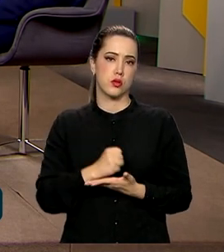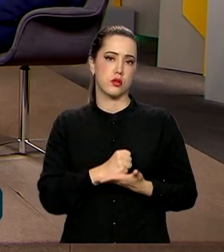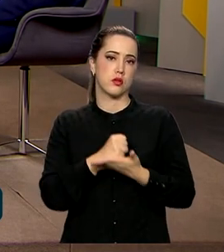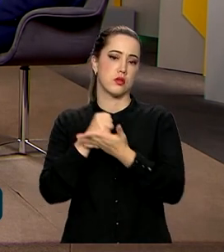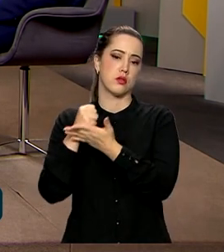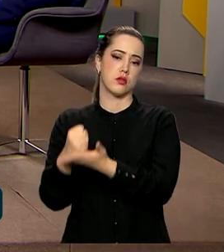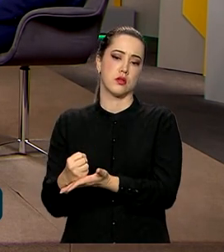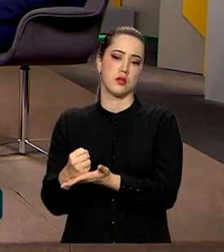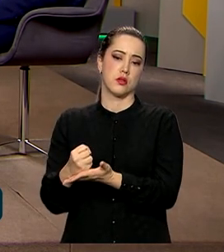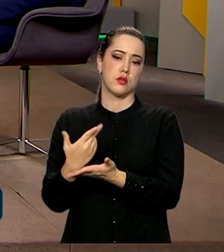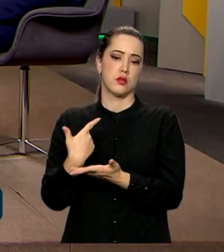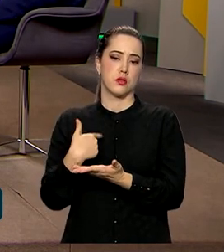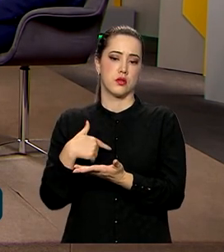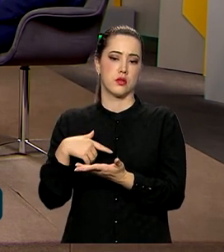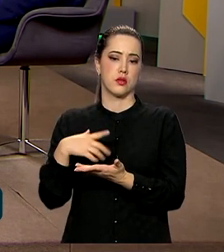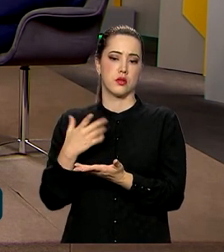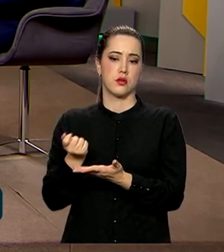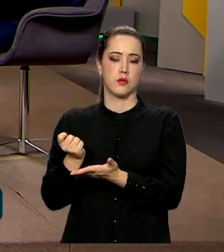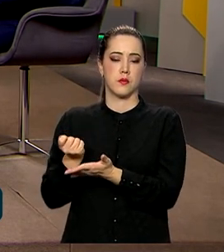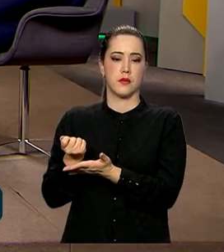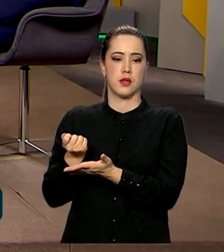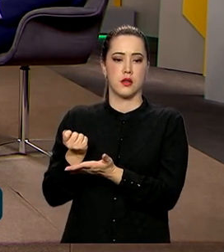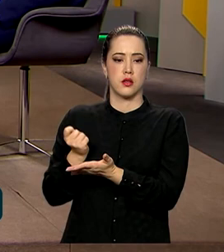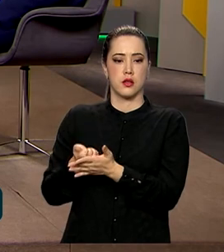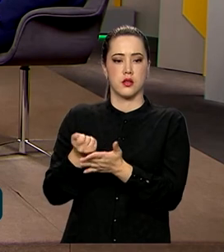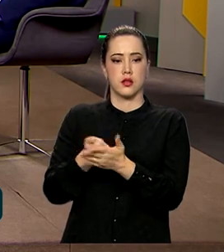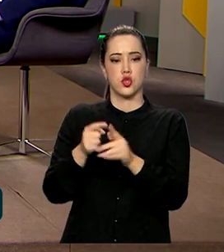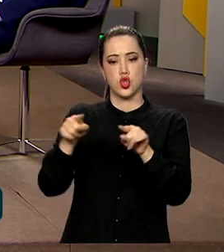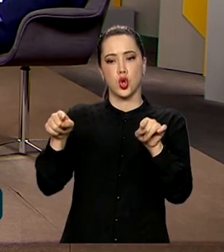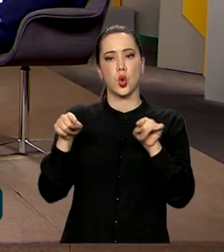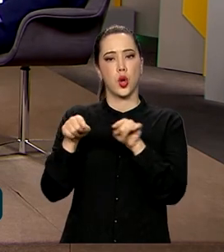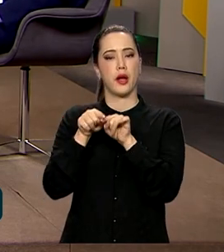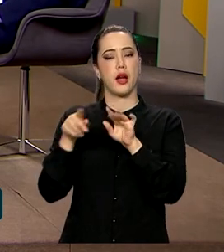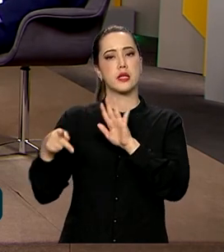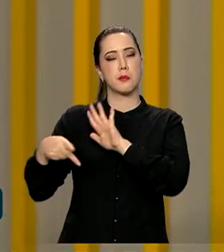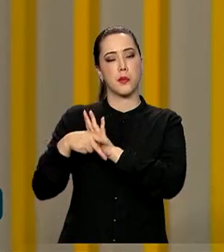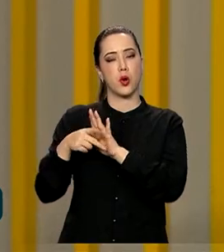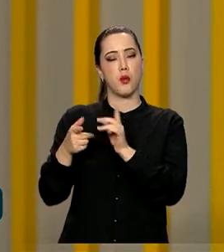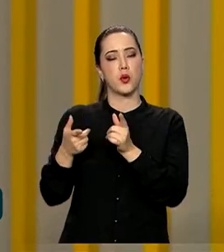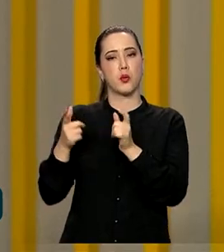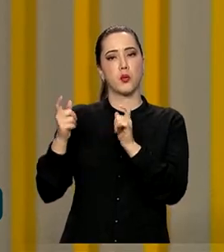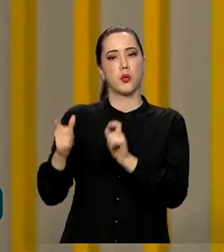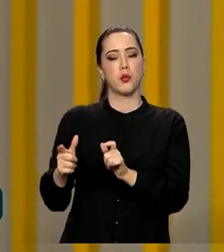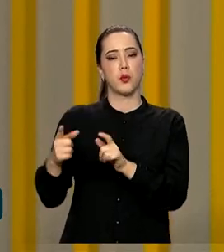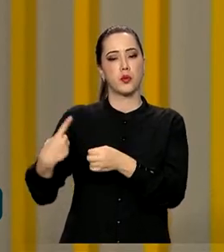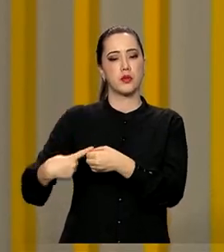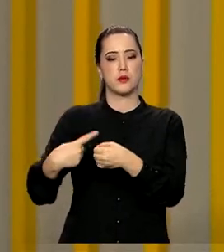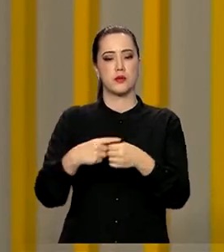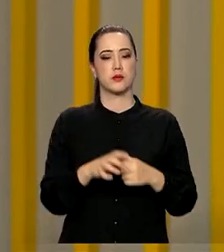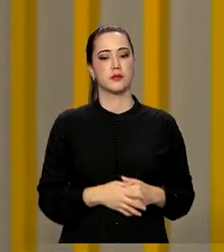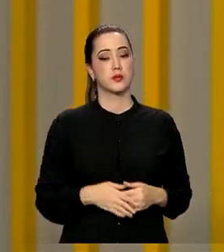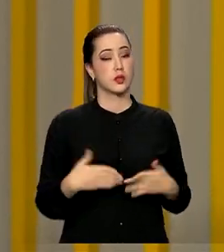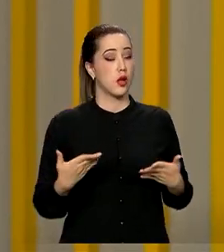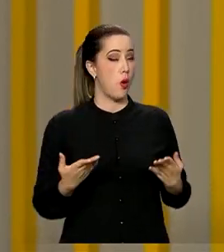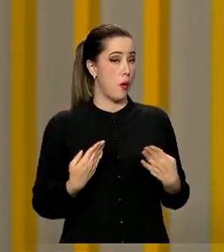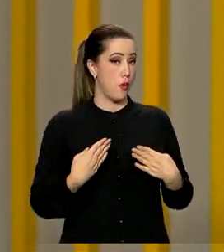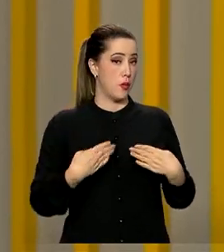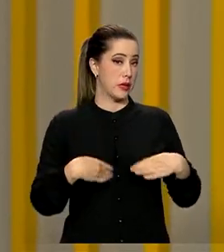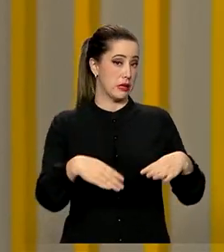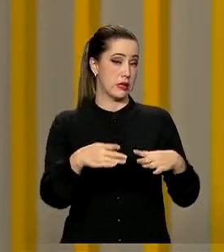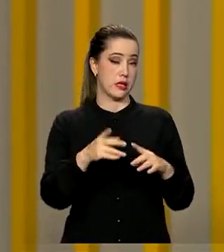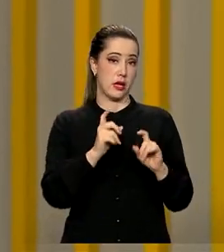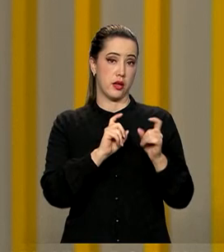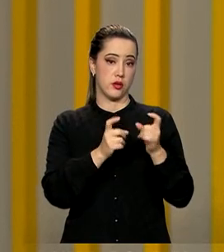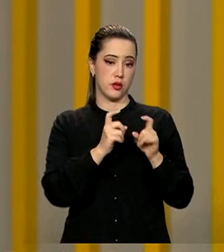de áreas para o município? Como é que vai se lidar com isso aí? Então, o Ministério da Gestão estará presente. Então, o